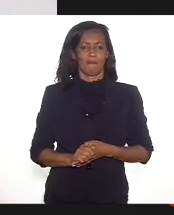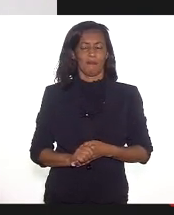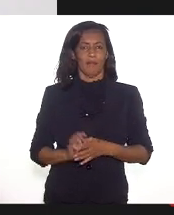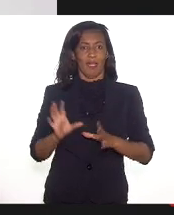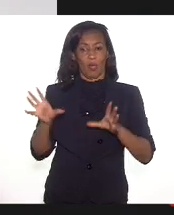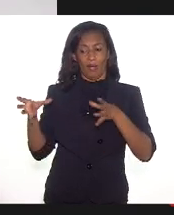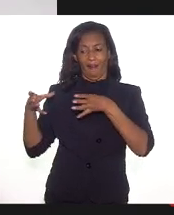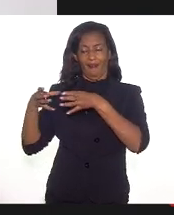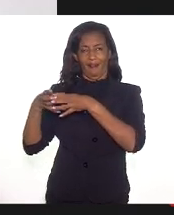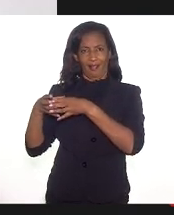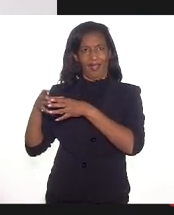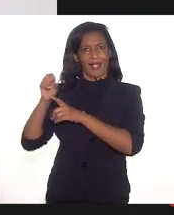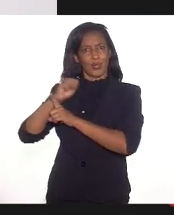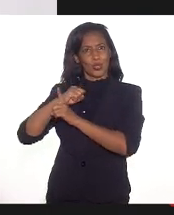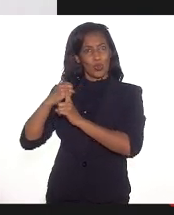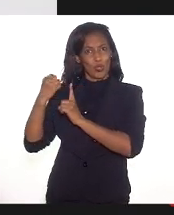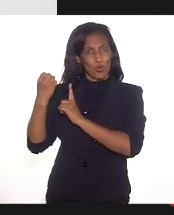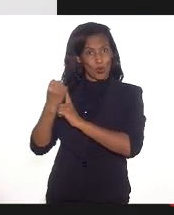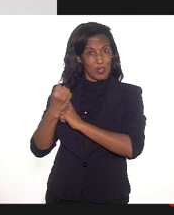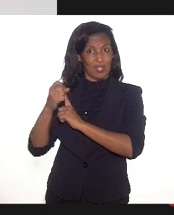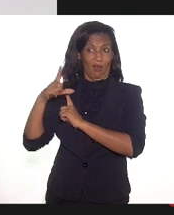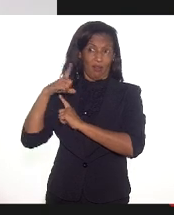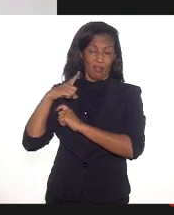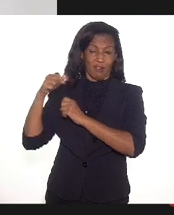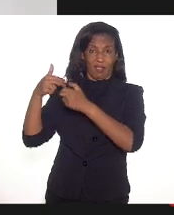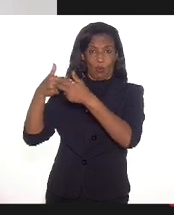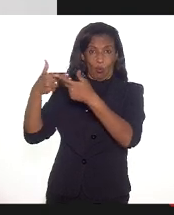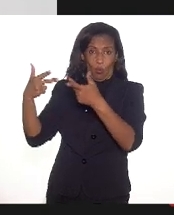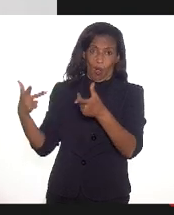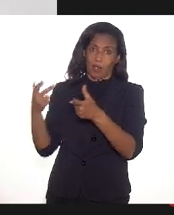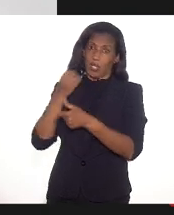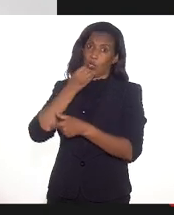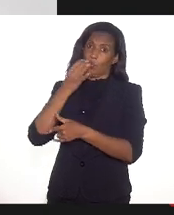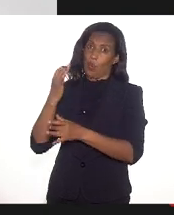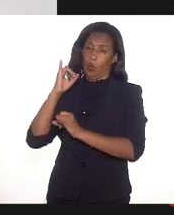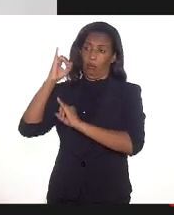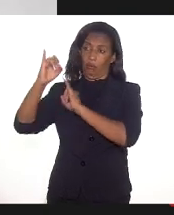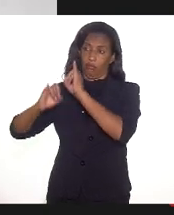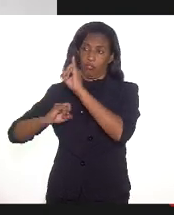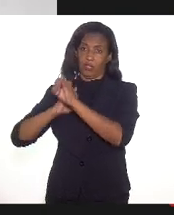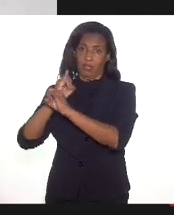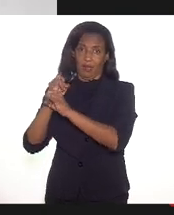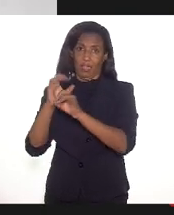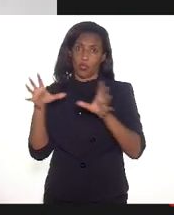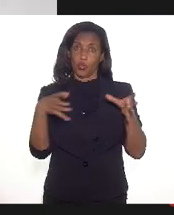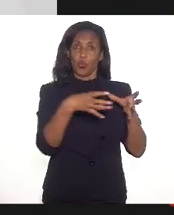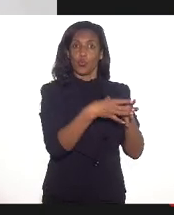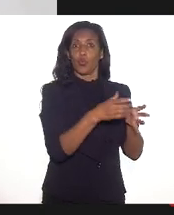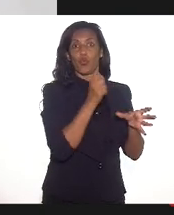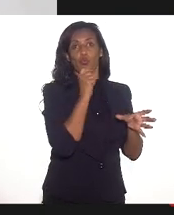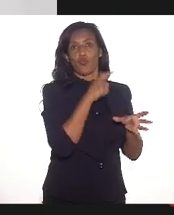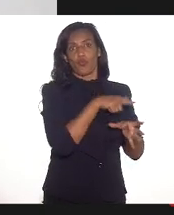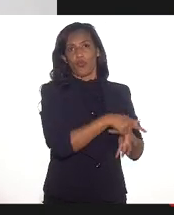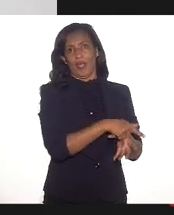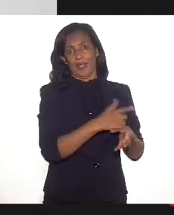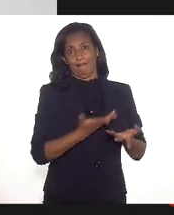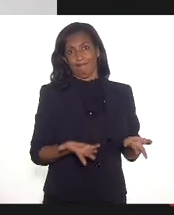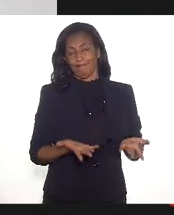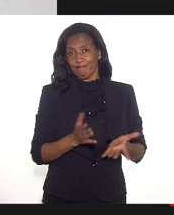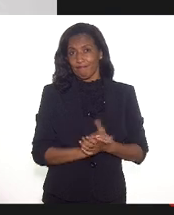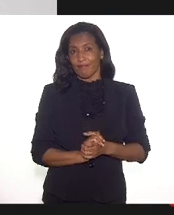uma classe social que tem qualidade de internet. internet. Então, de certa forma, a gente está,